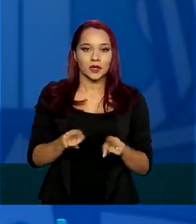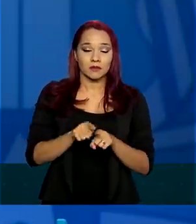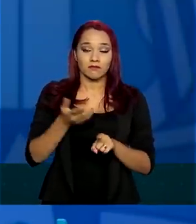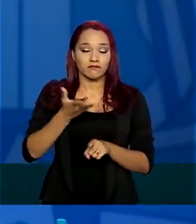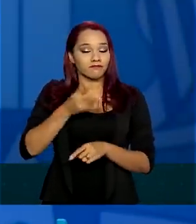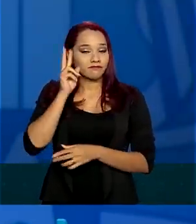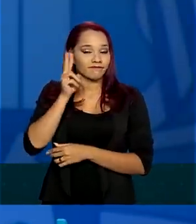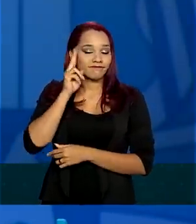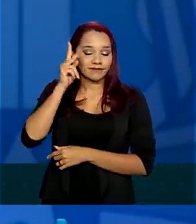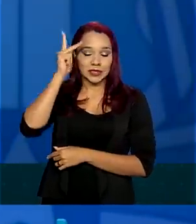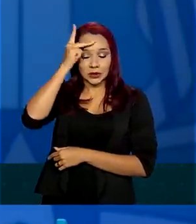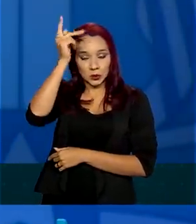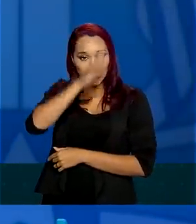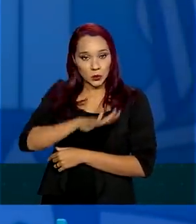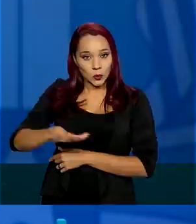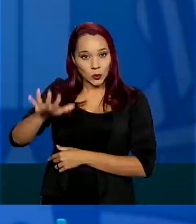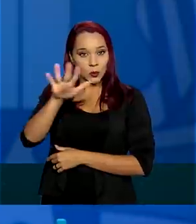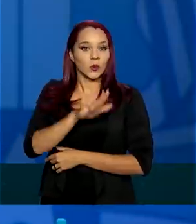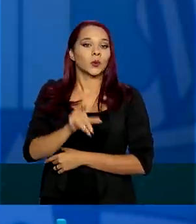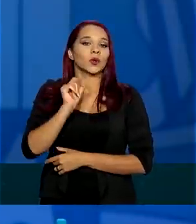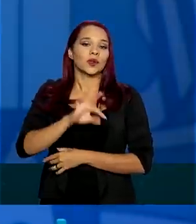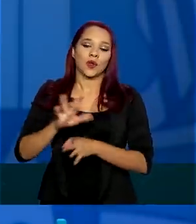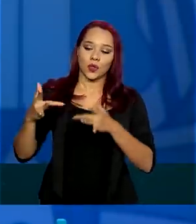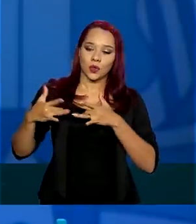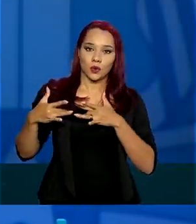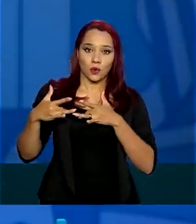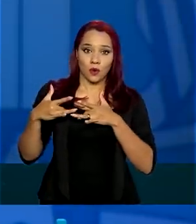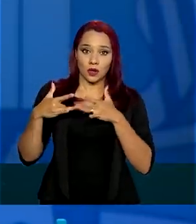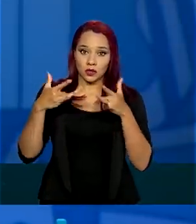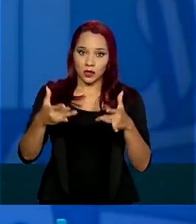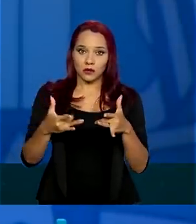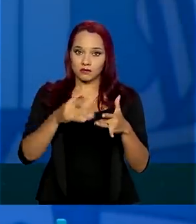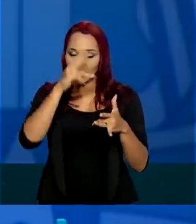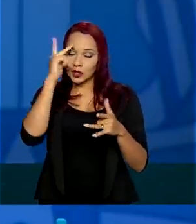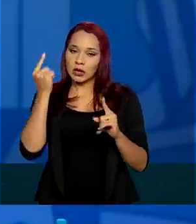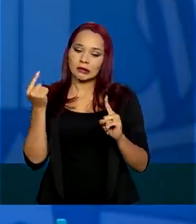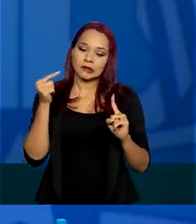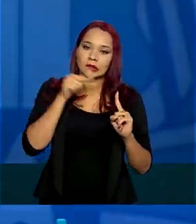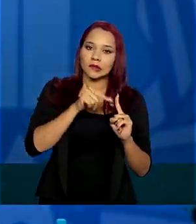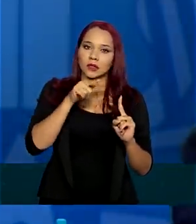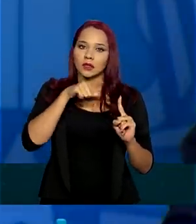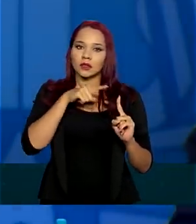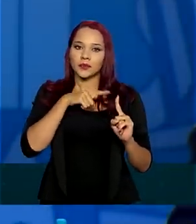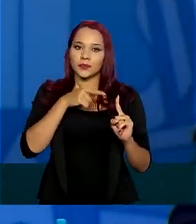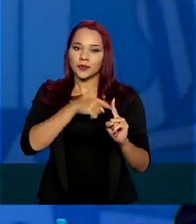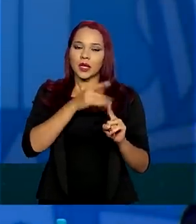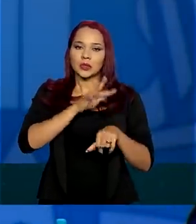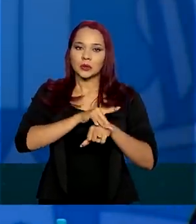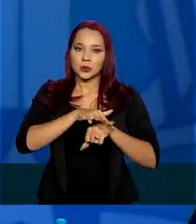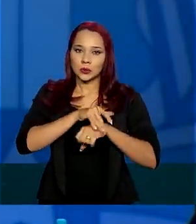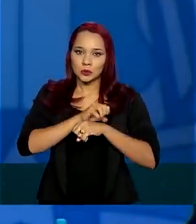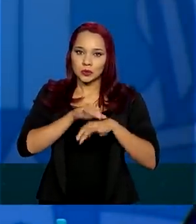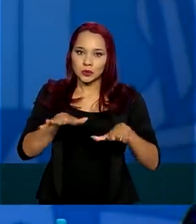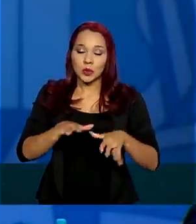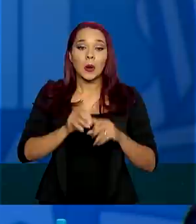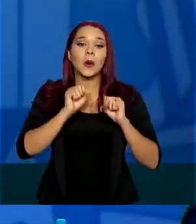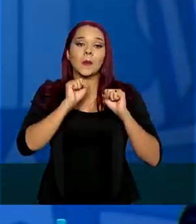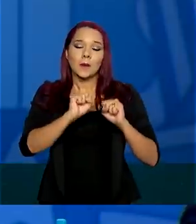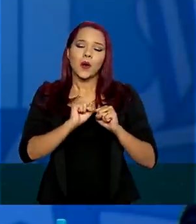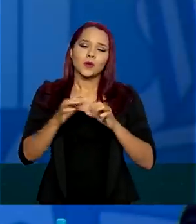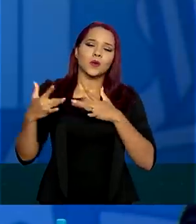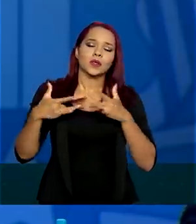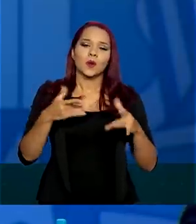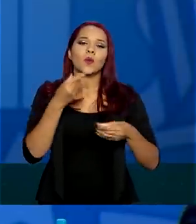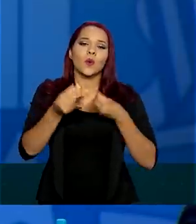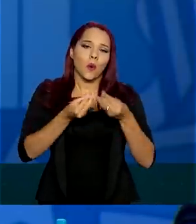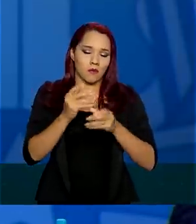a todos que as doações aos mais afetados por essa pandemia podem ser feitas